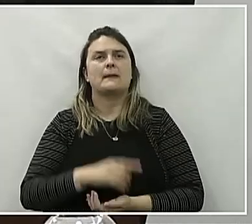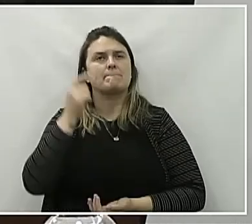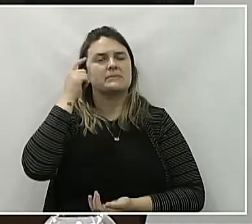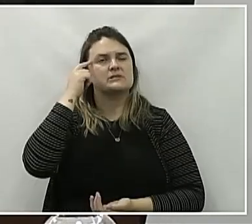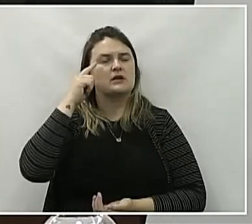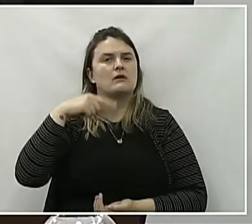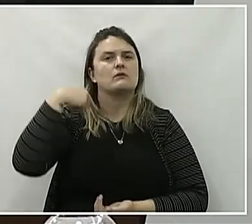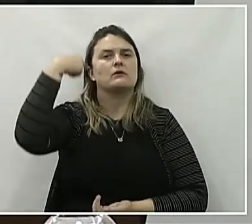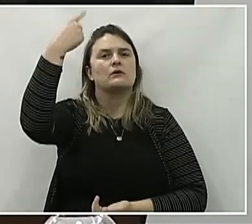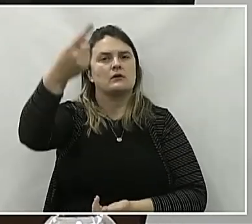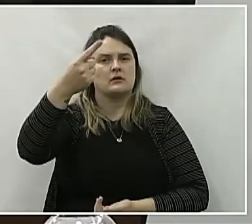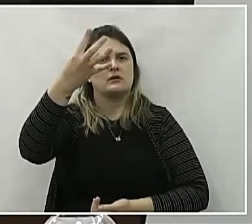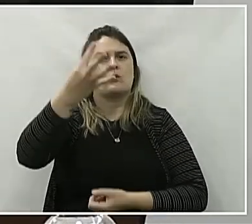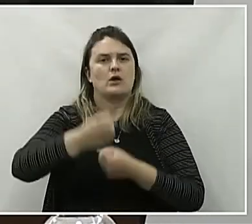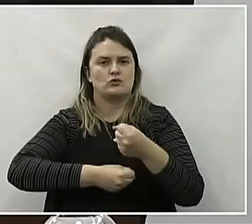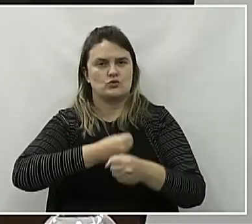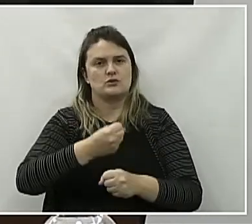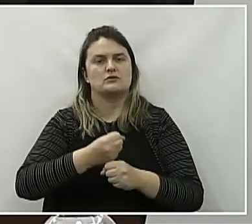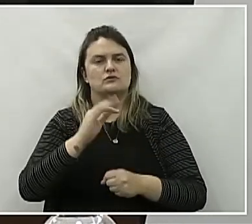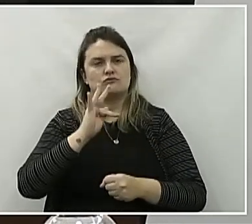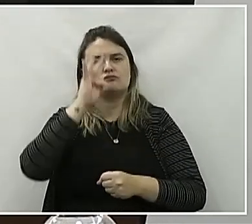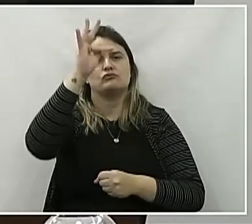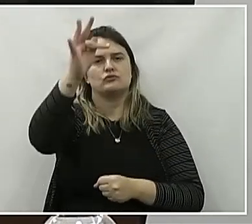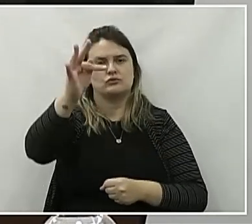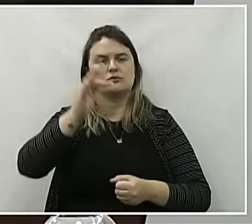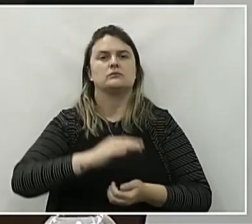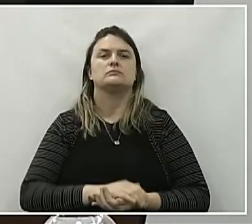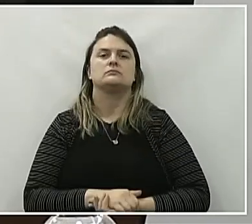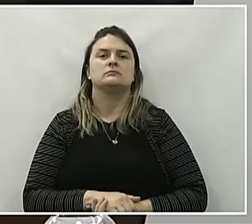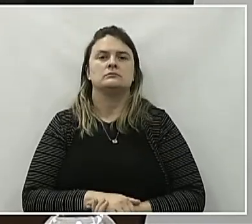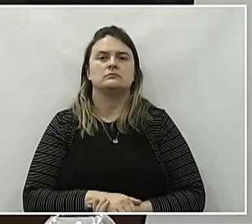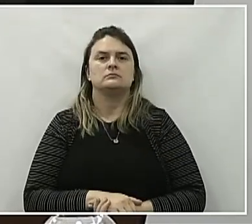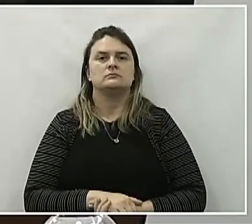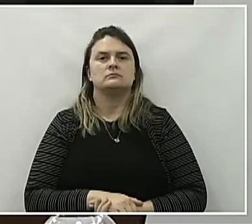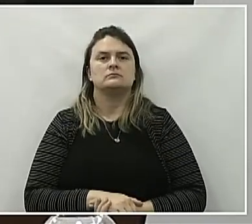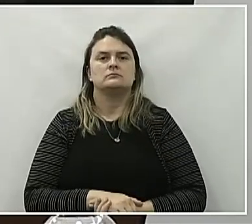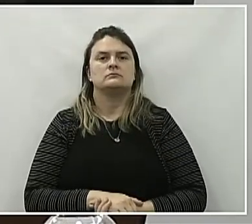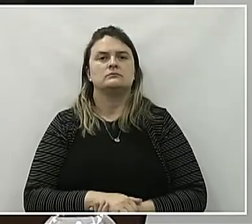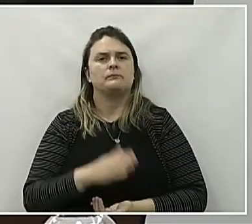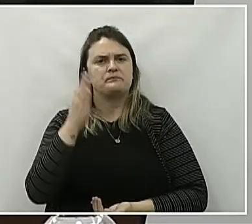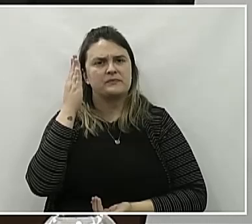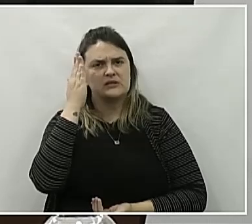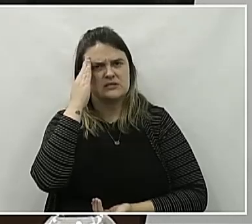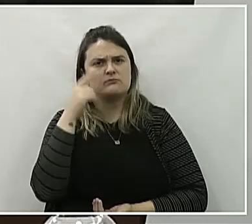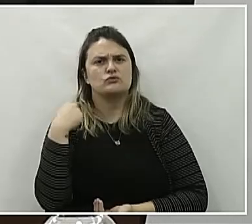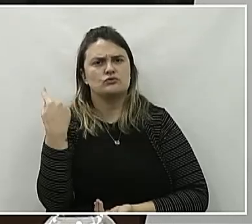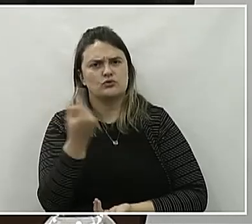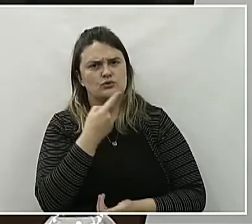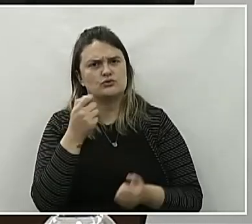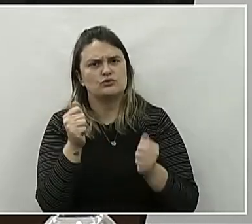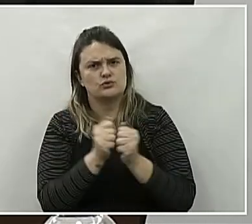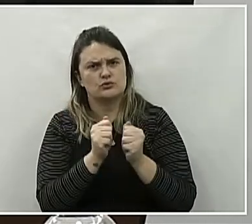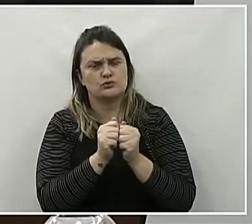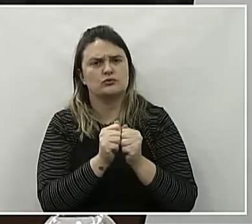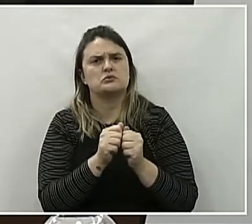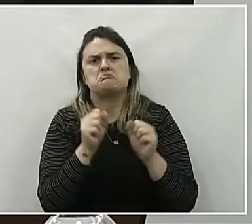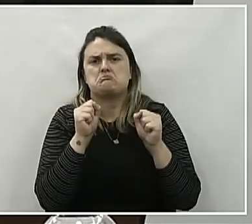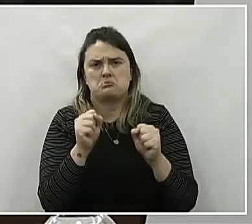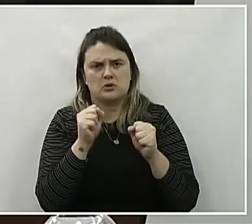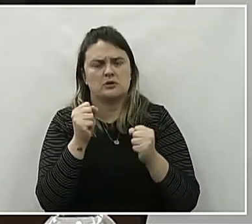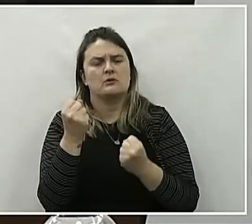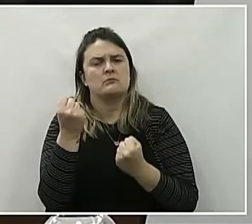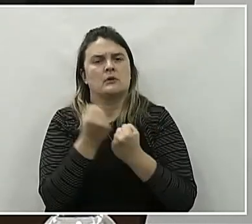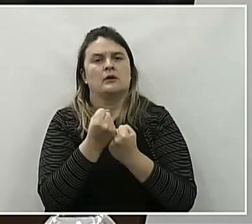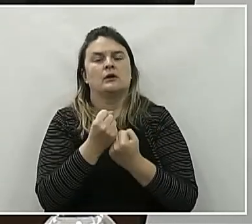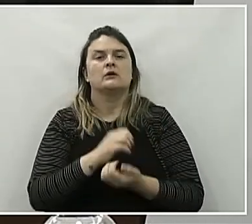a próxima, vai ter outras eleições. Sabe que nós estamos juntos, porque precisar a